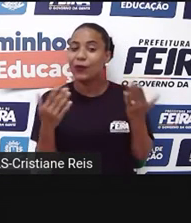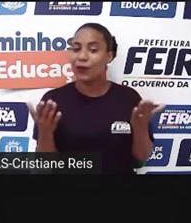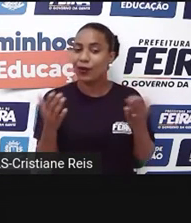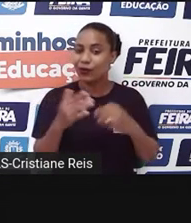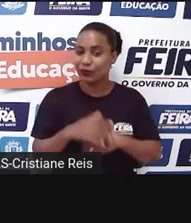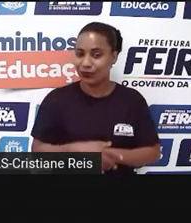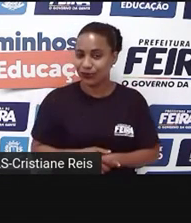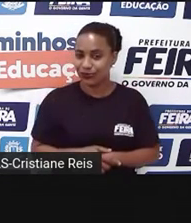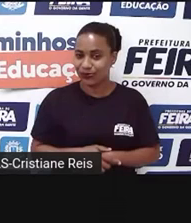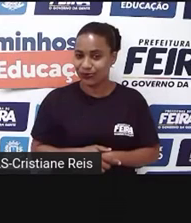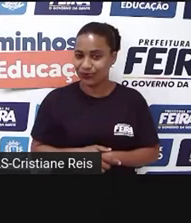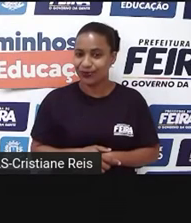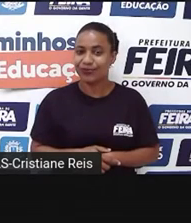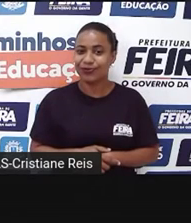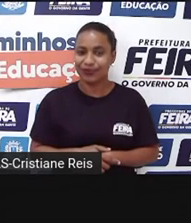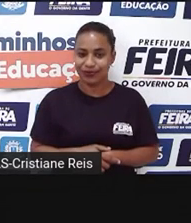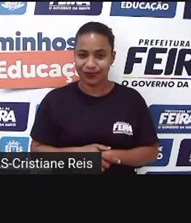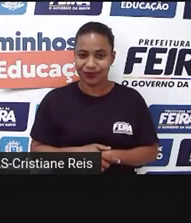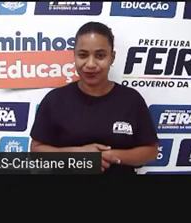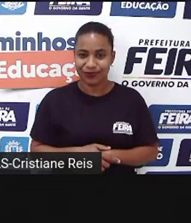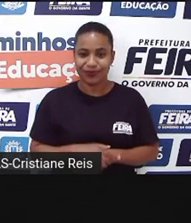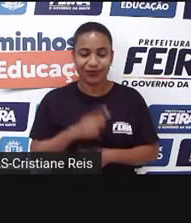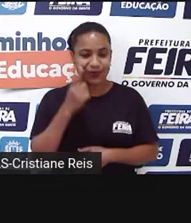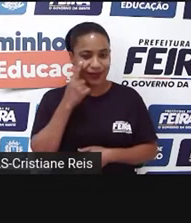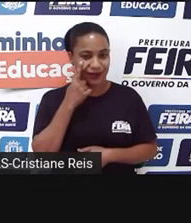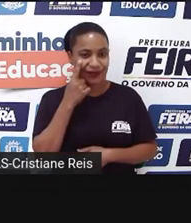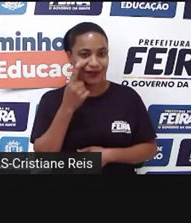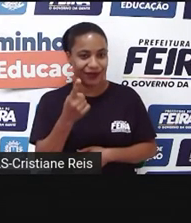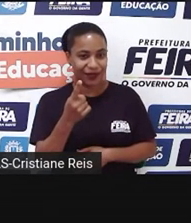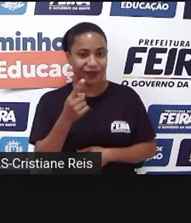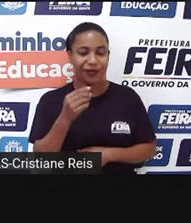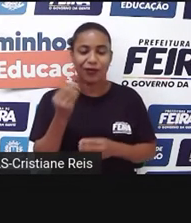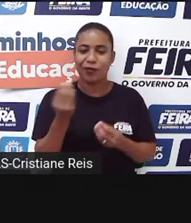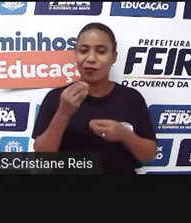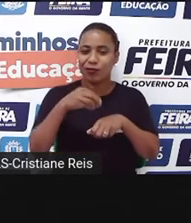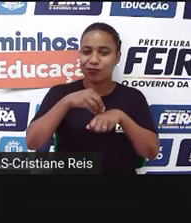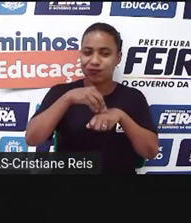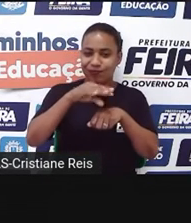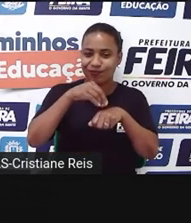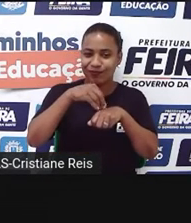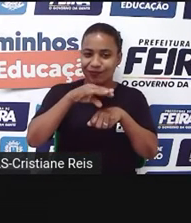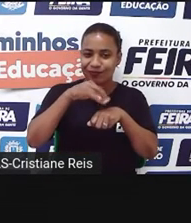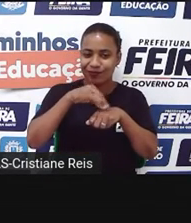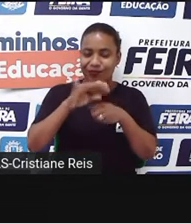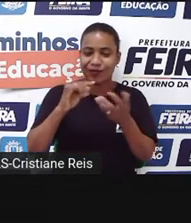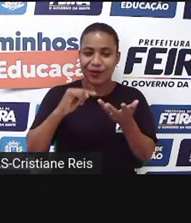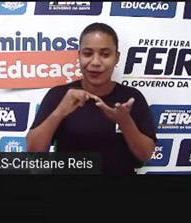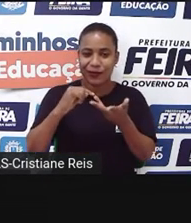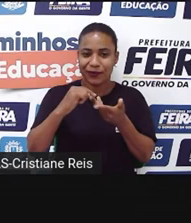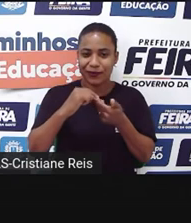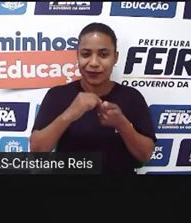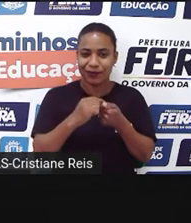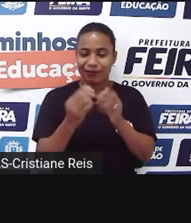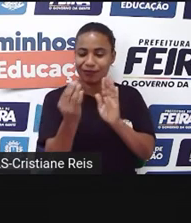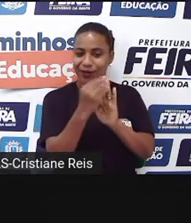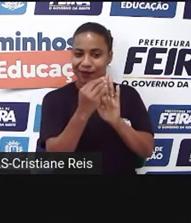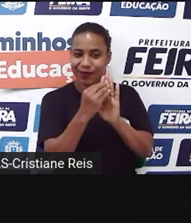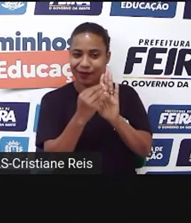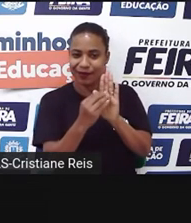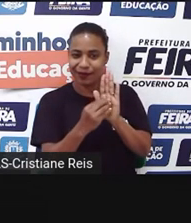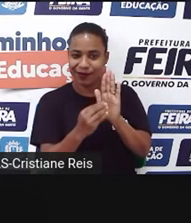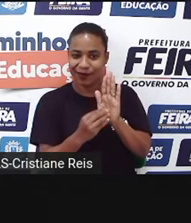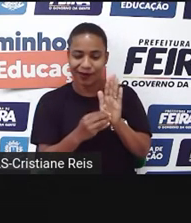Próximo passo, the clues, as pistas. Então, eu tenho aqui algumas dicas que vocês podem colocar na história de vocês.